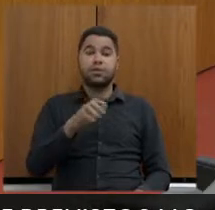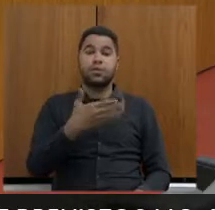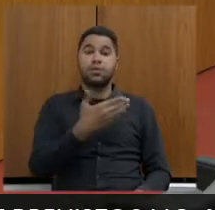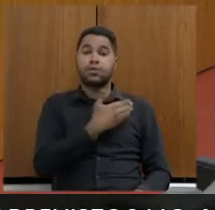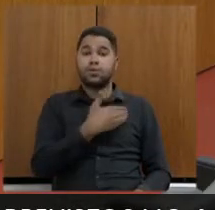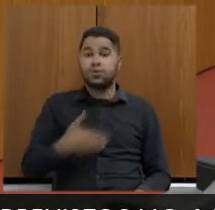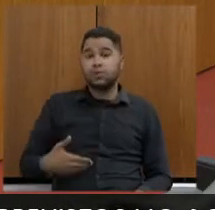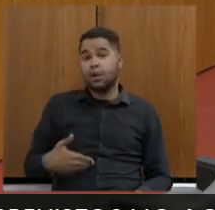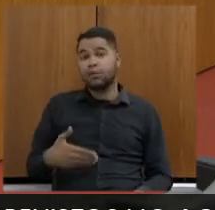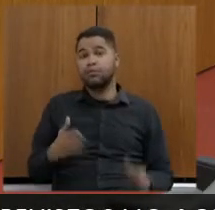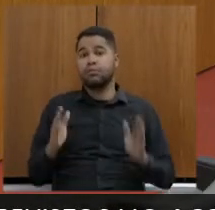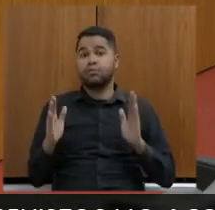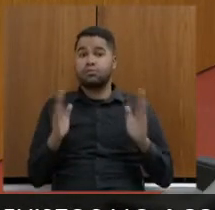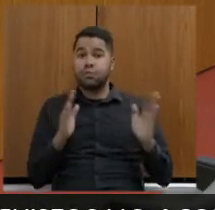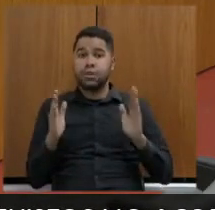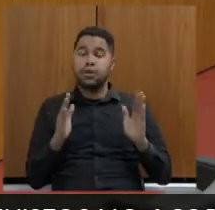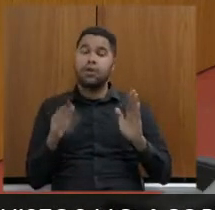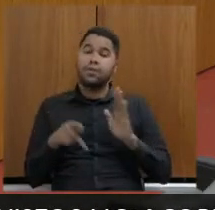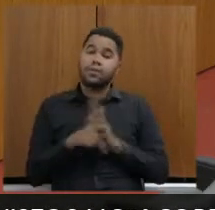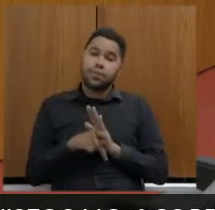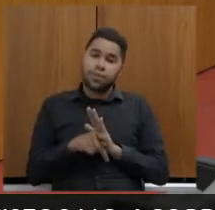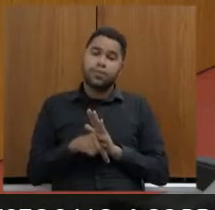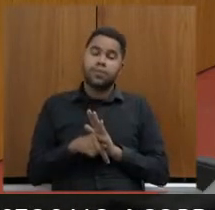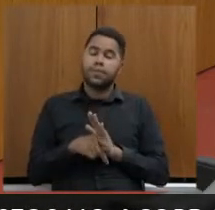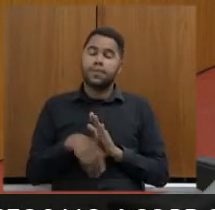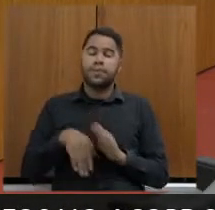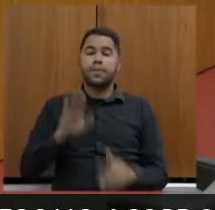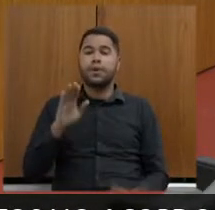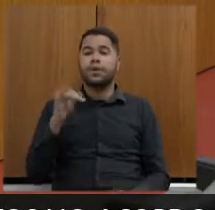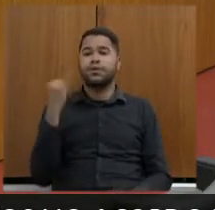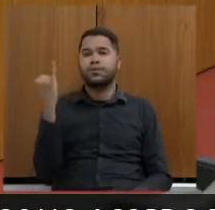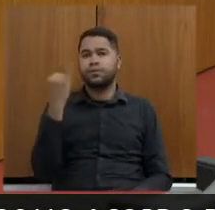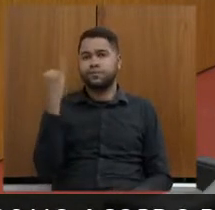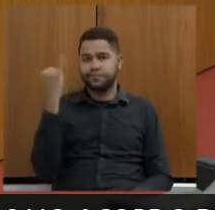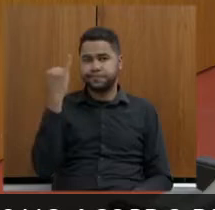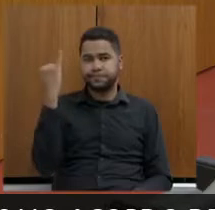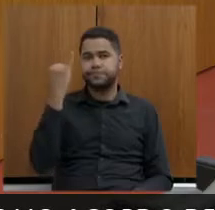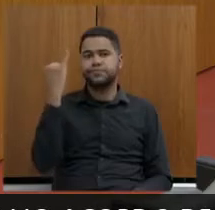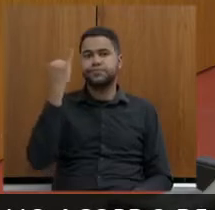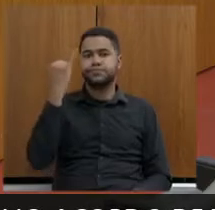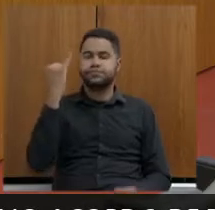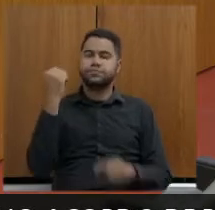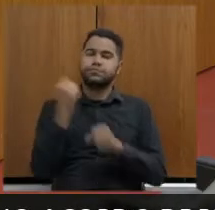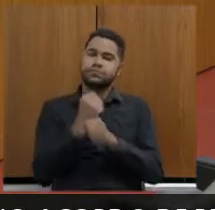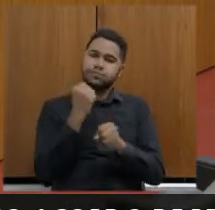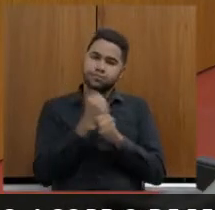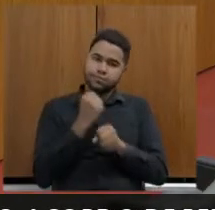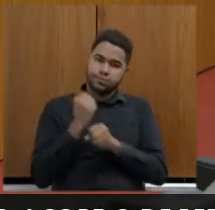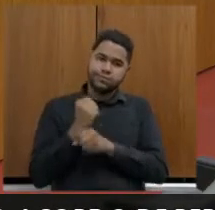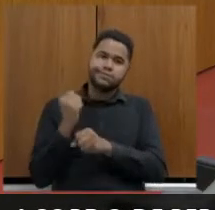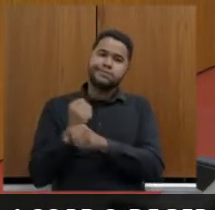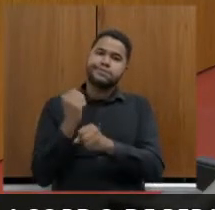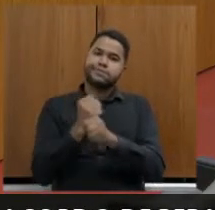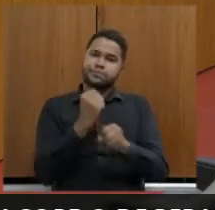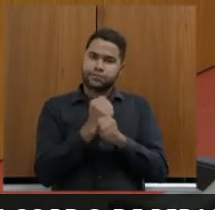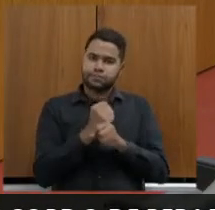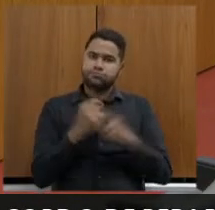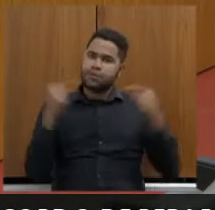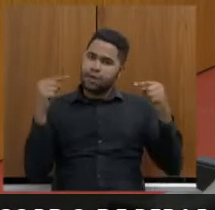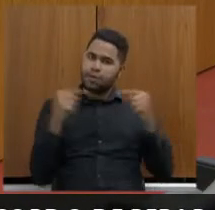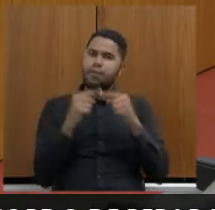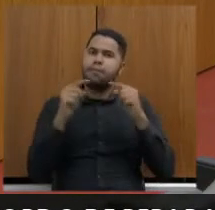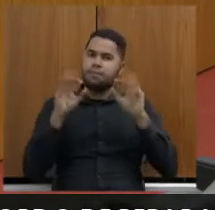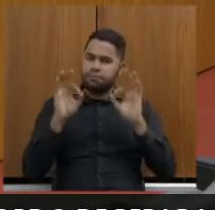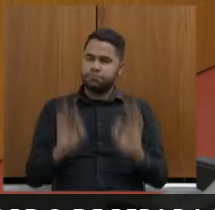e na perspectiva da defensoria pública o mais importante é que a obra obviamente seja exitosa porque já existe uma